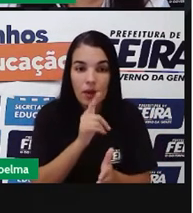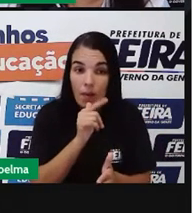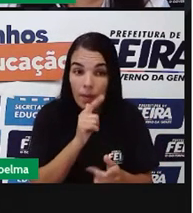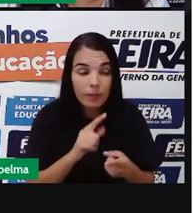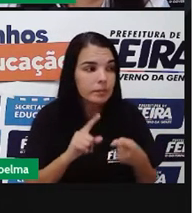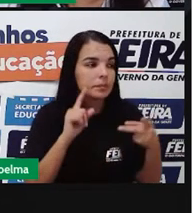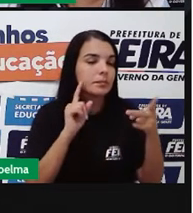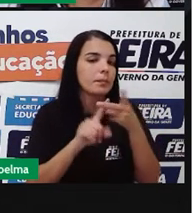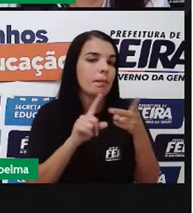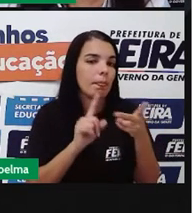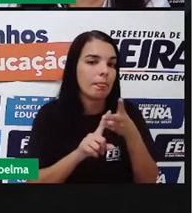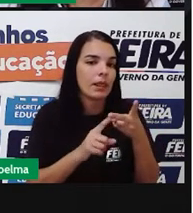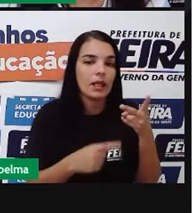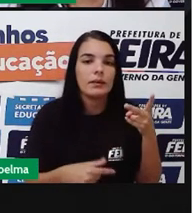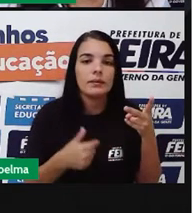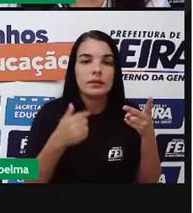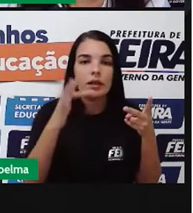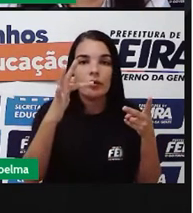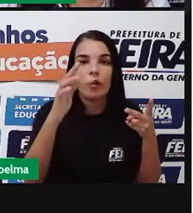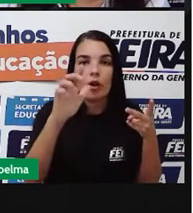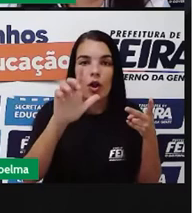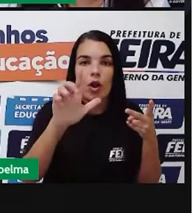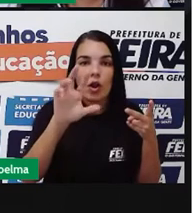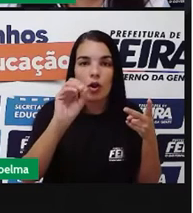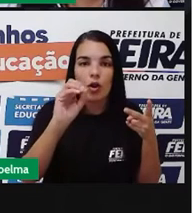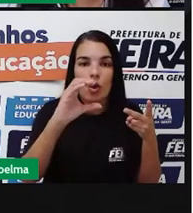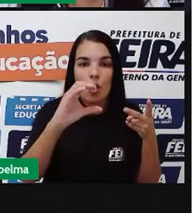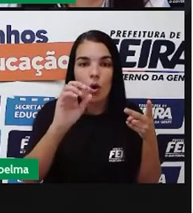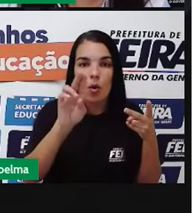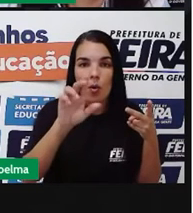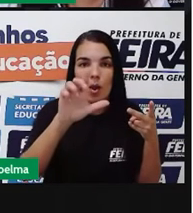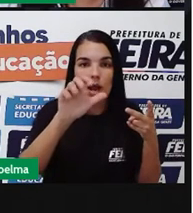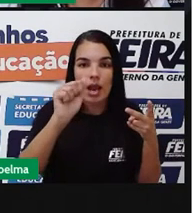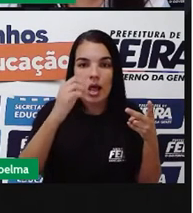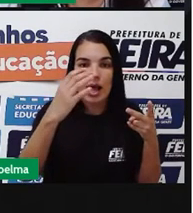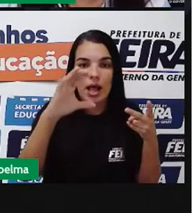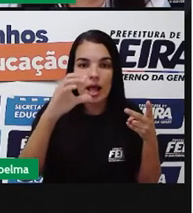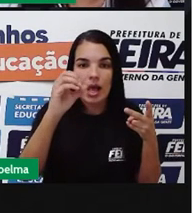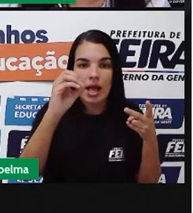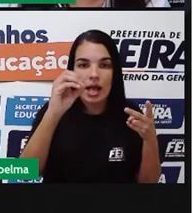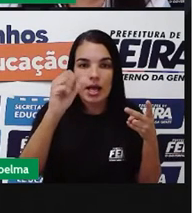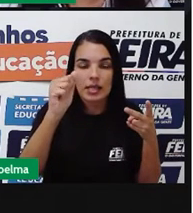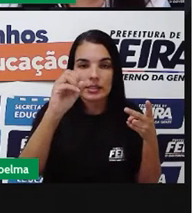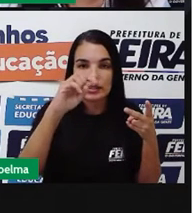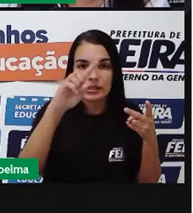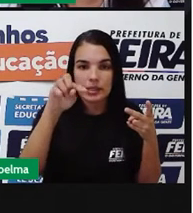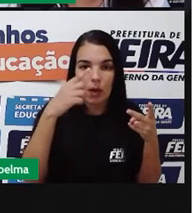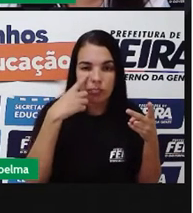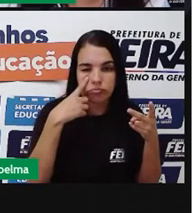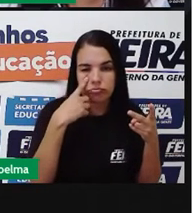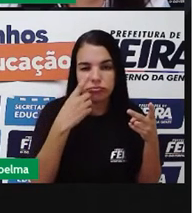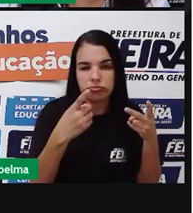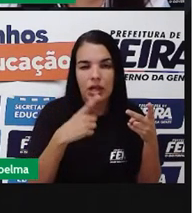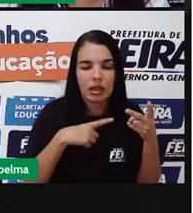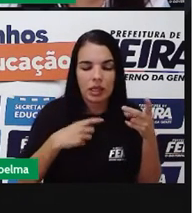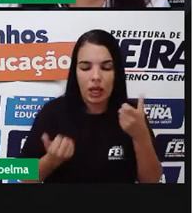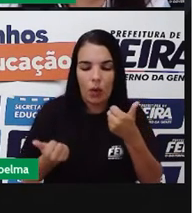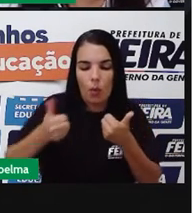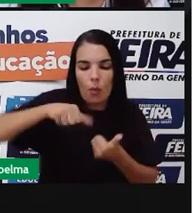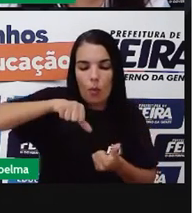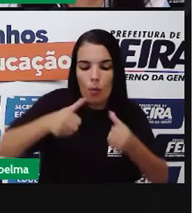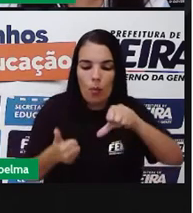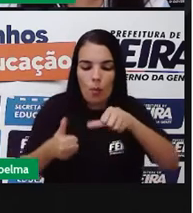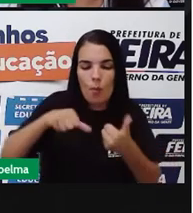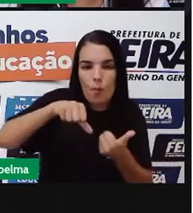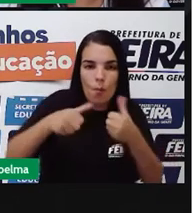Depois ela vai passar pela floculação. Aí nós temos aí sulfato de alumínio, cal,